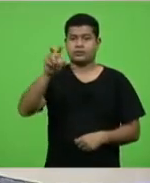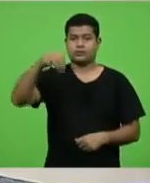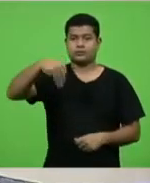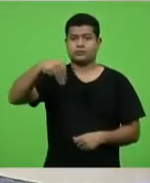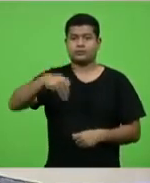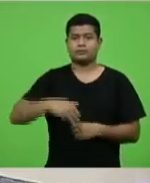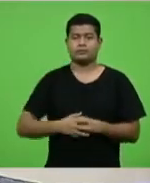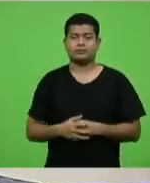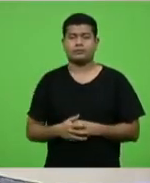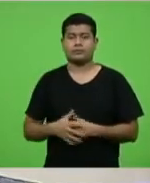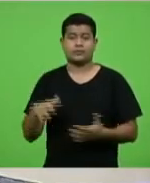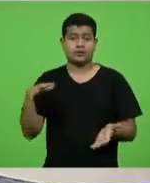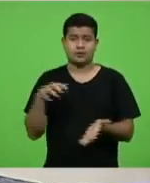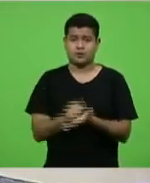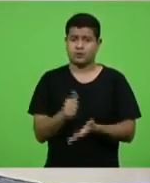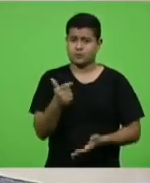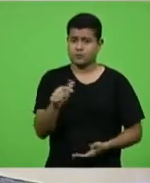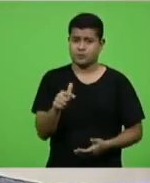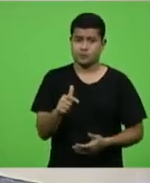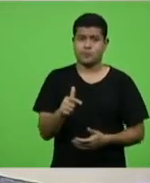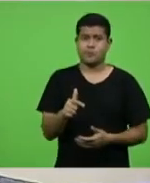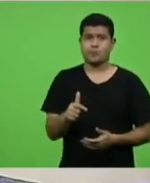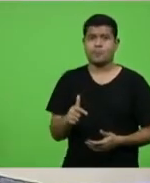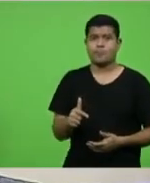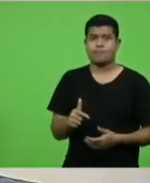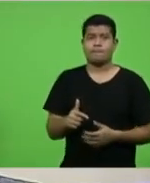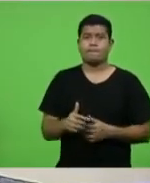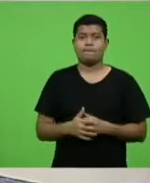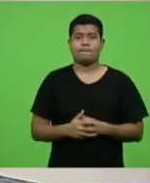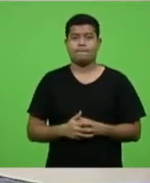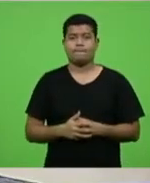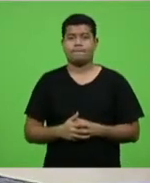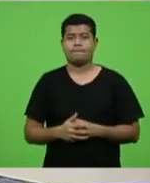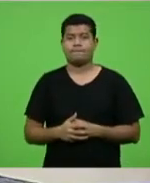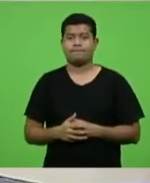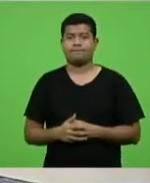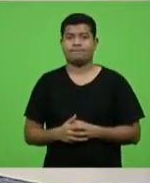Não havendo ninguém inscrito, não havendo